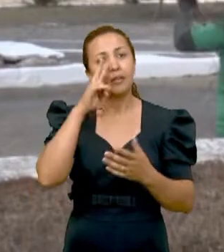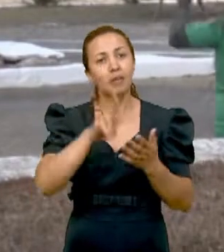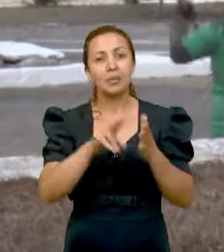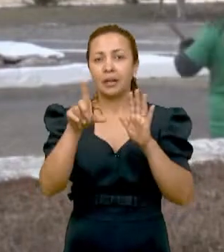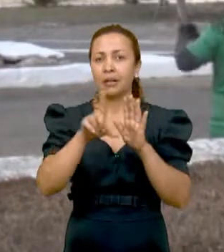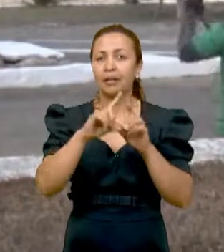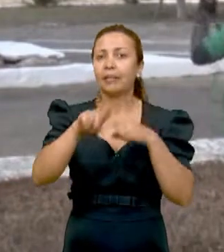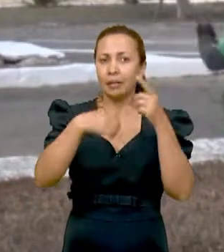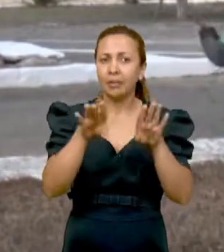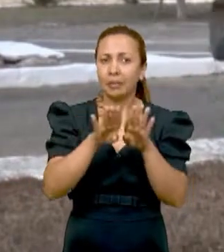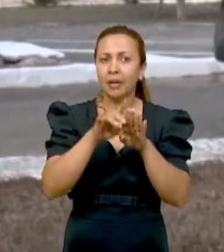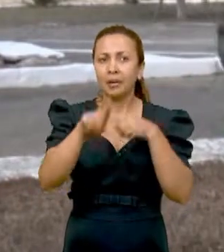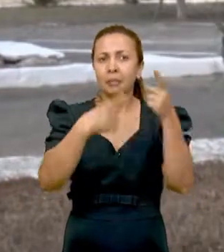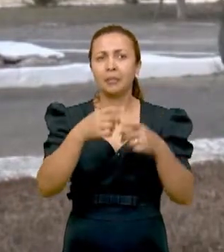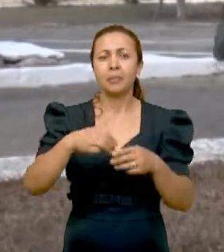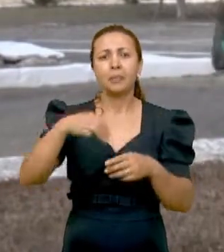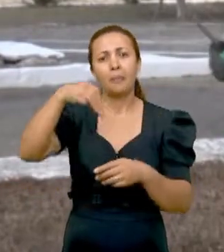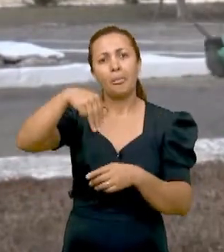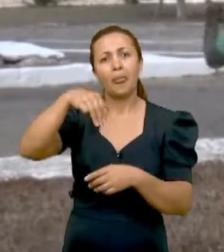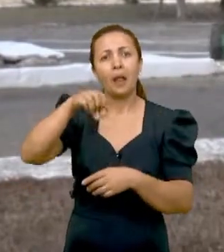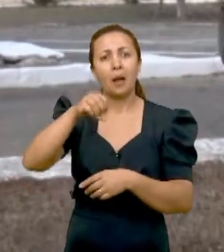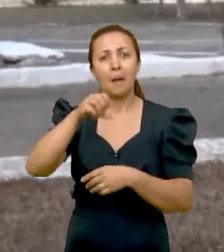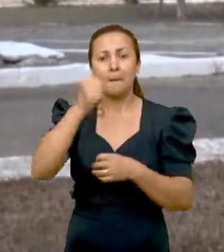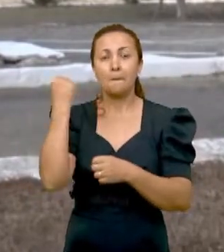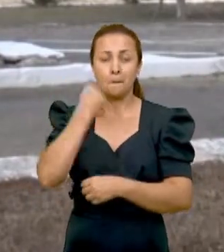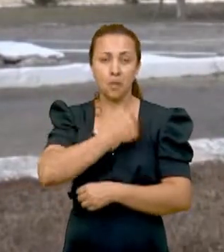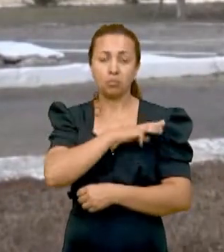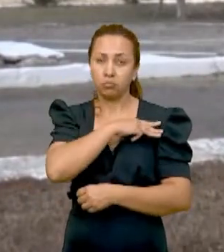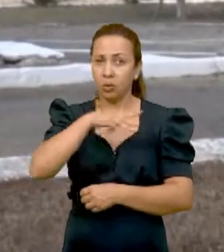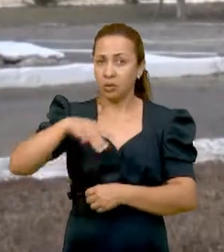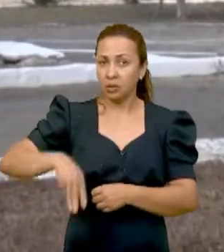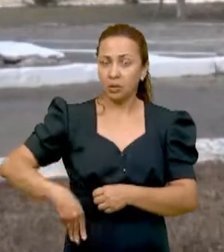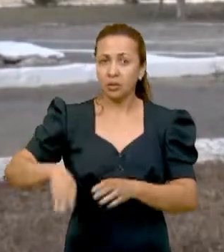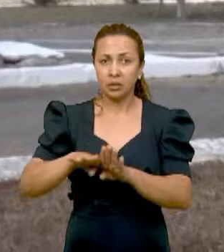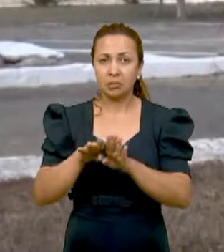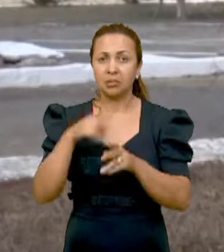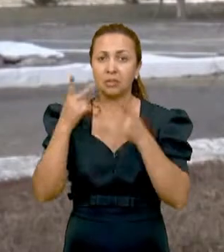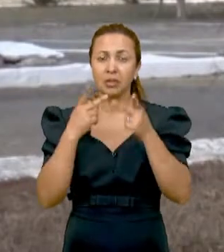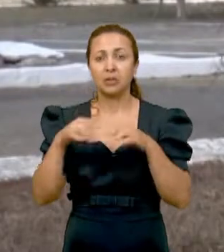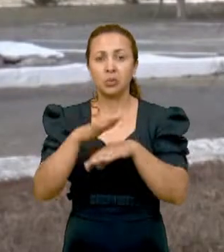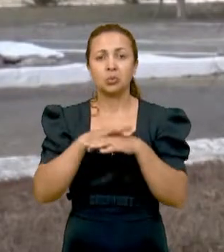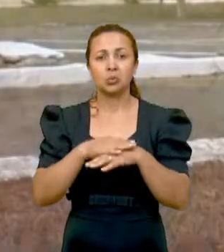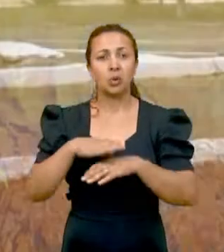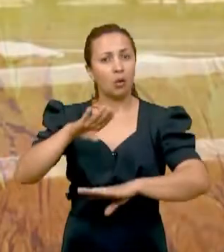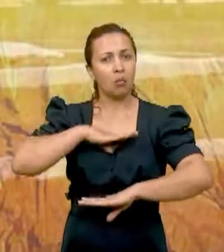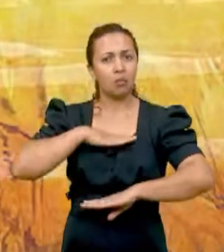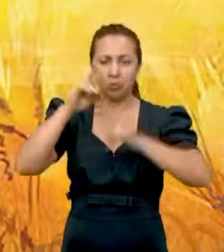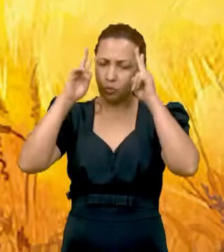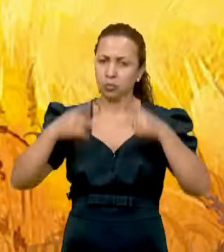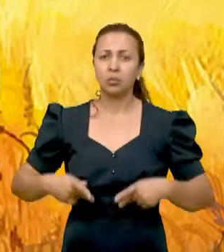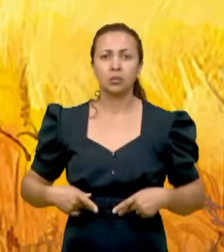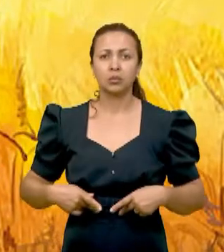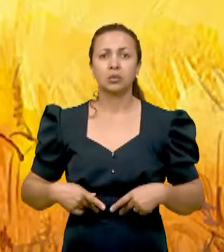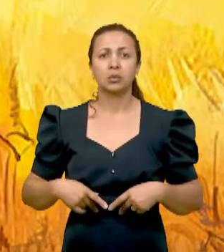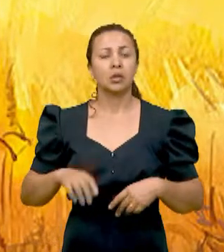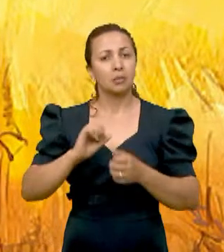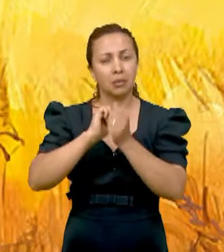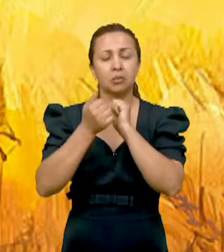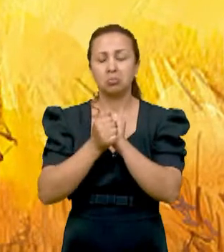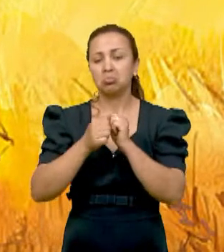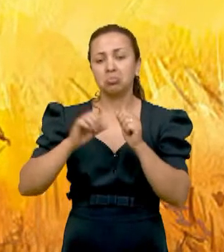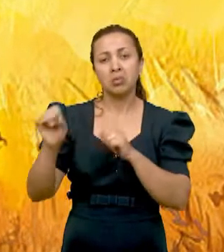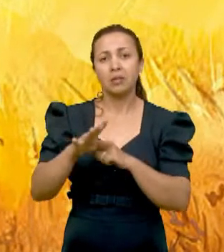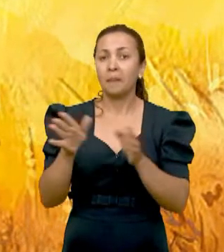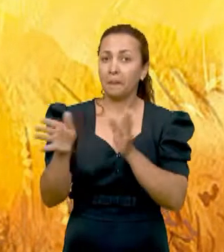agricultura e encontramos várias citações e às vezes, muitas vezes, de forma simbólica. Mas verificamos também